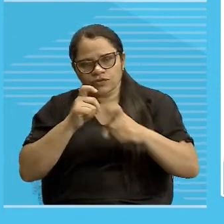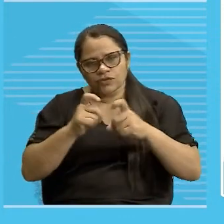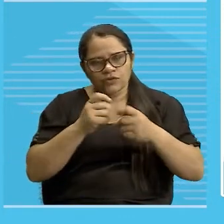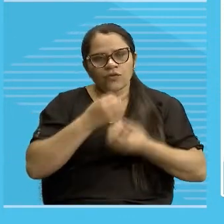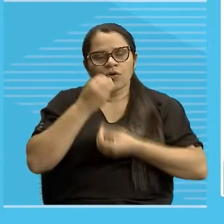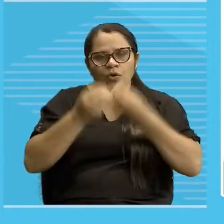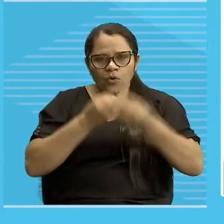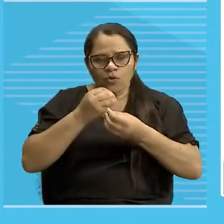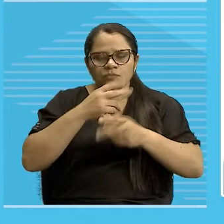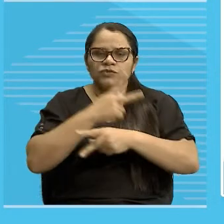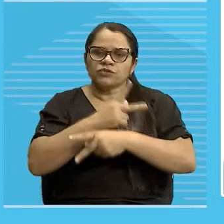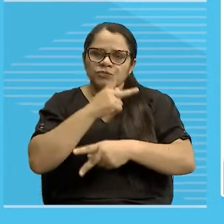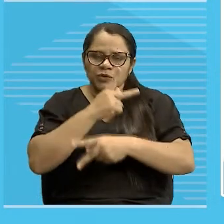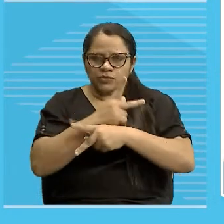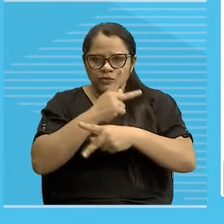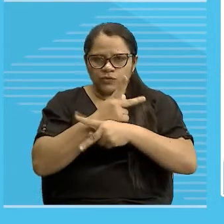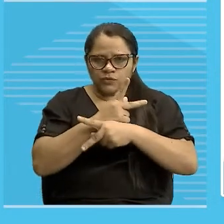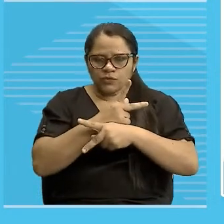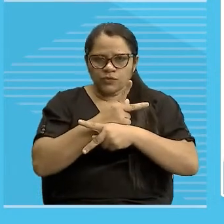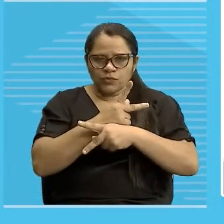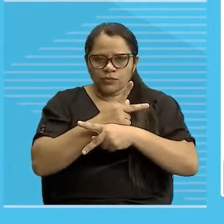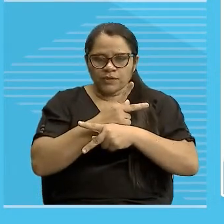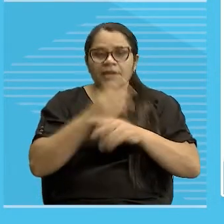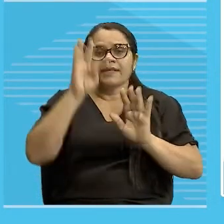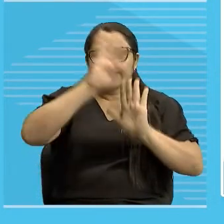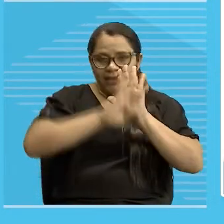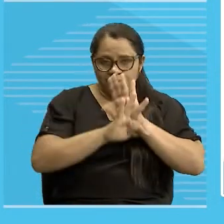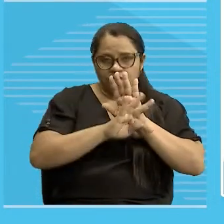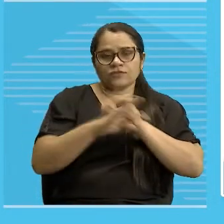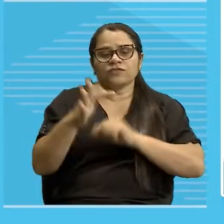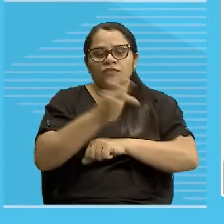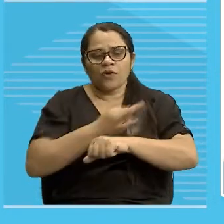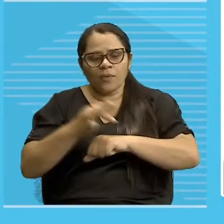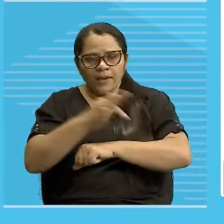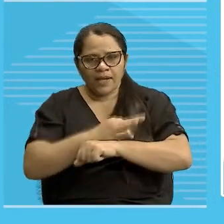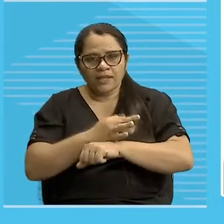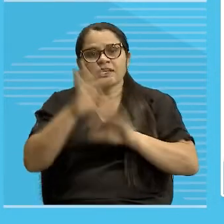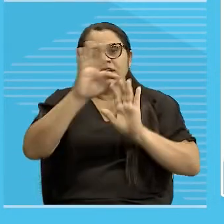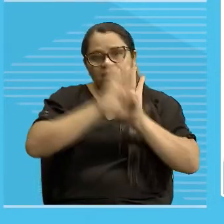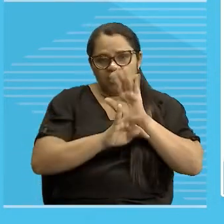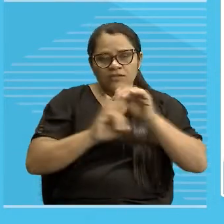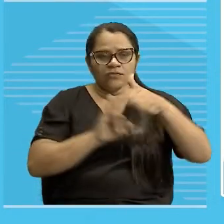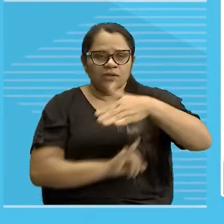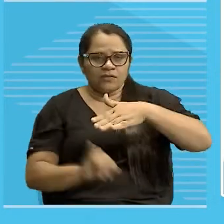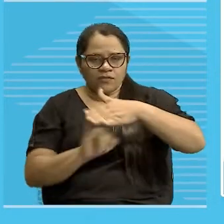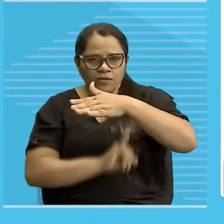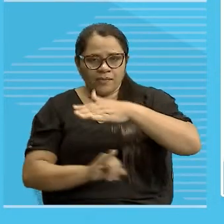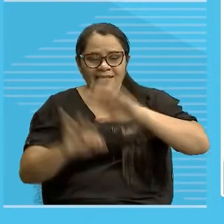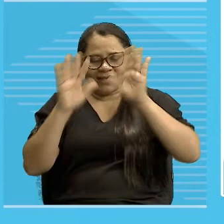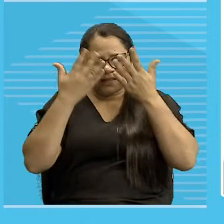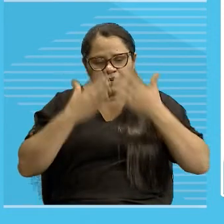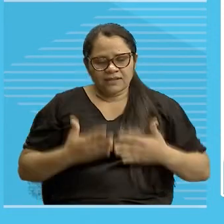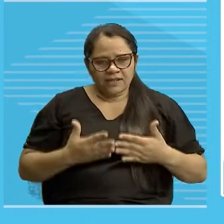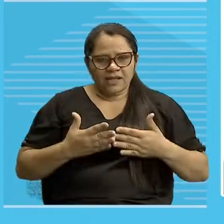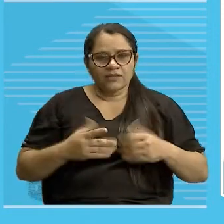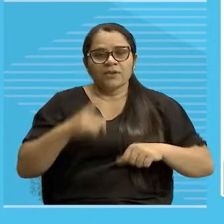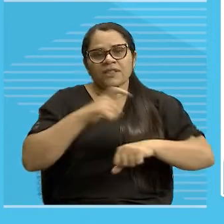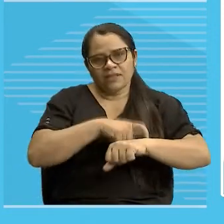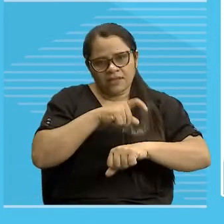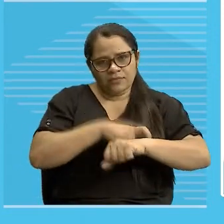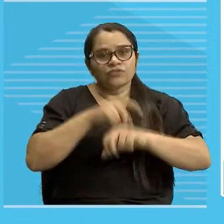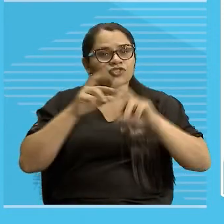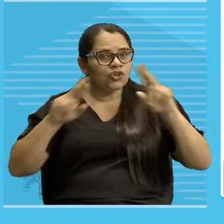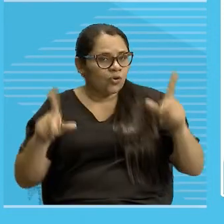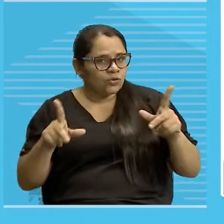desses pronomes, tanto em textos formais quanto em informais, ele é verificado em relação ao tempo de outras formas, né?